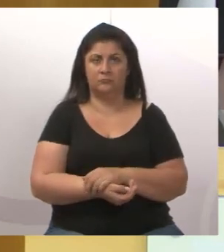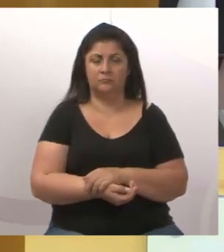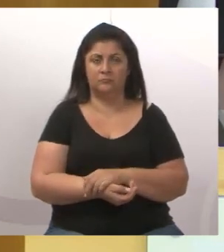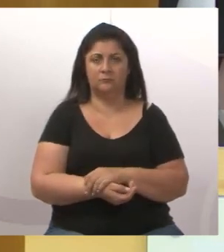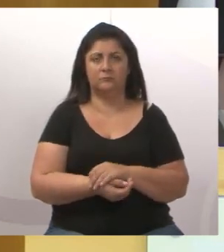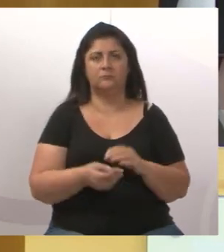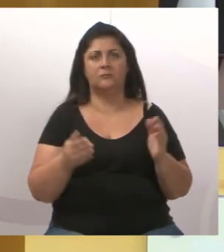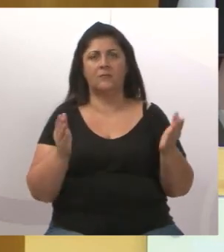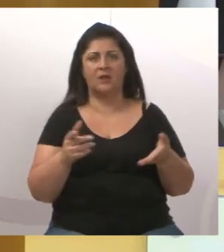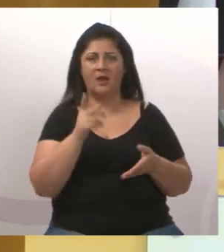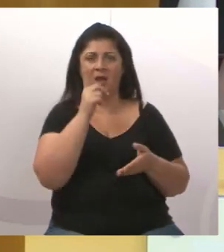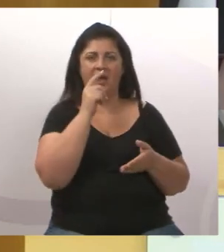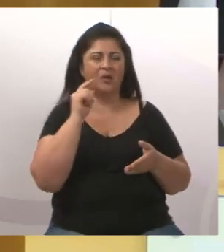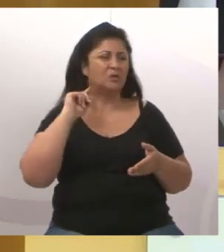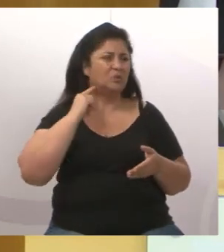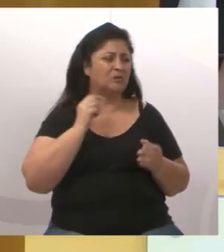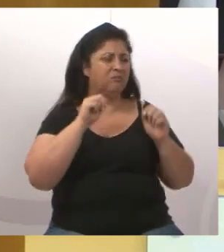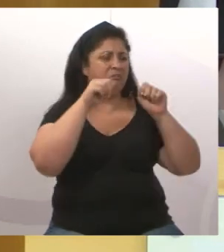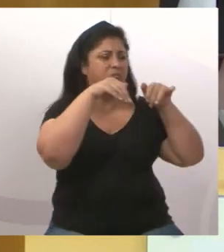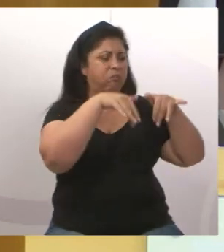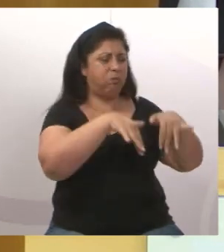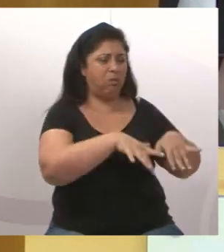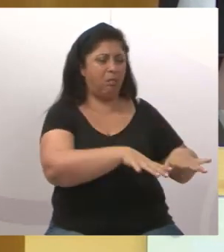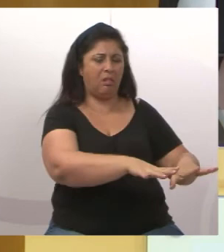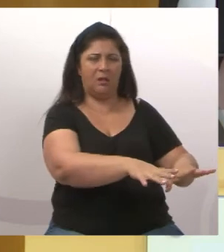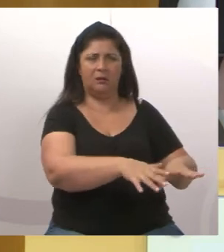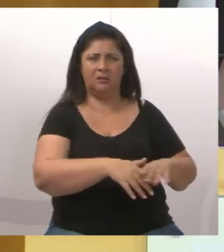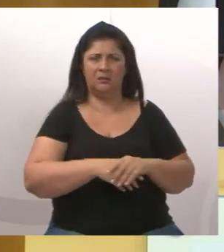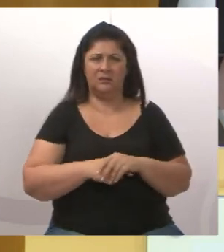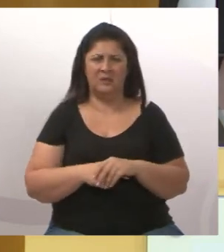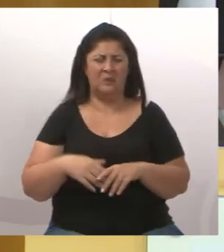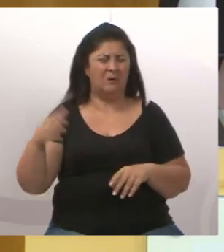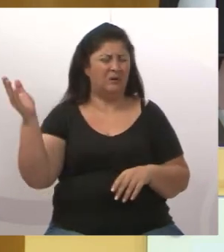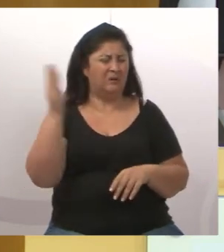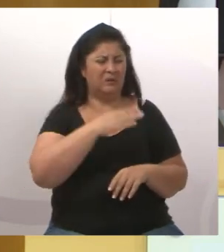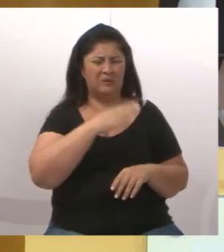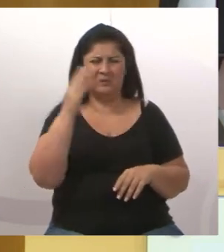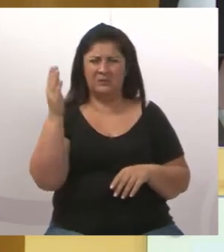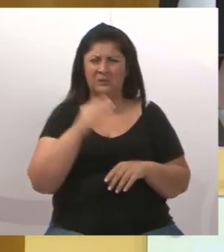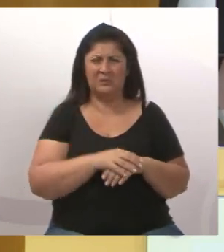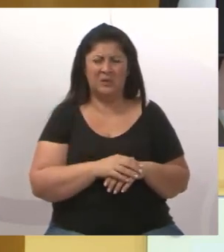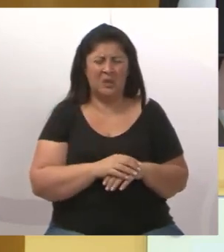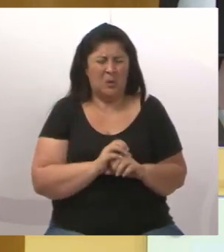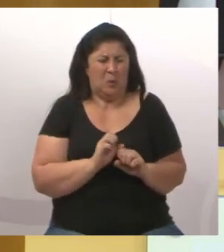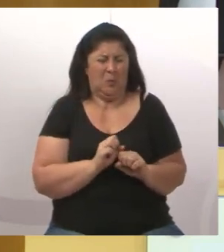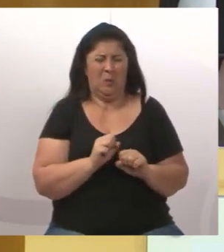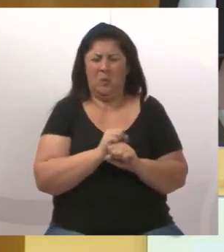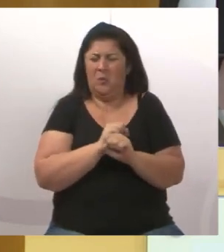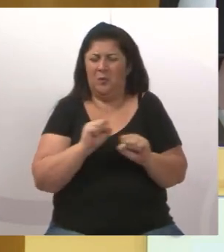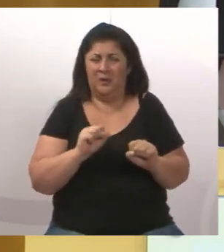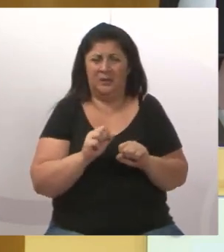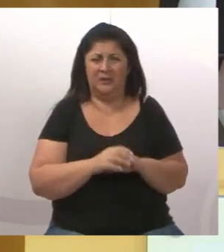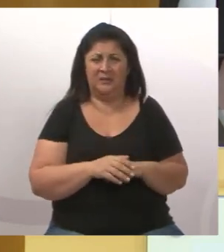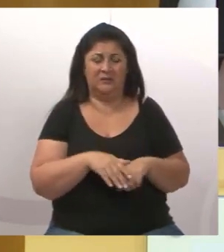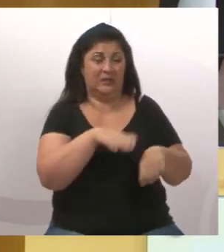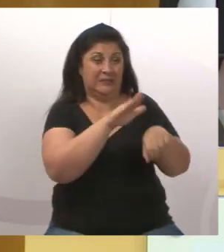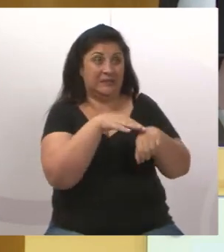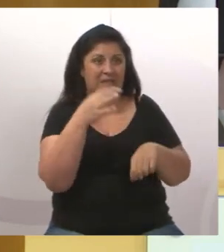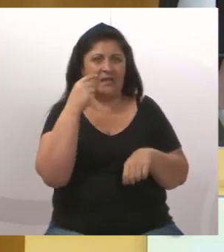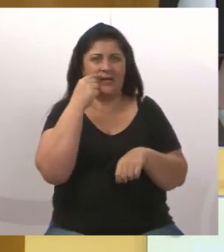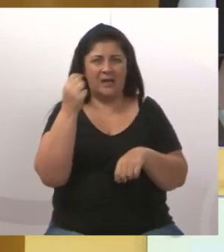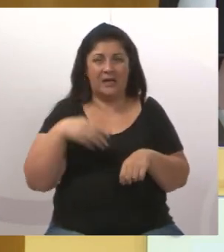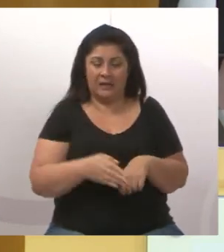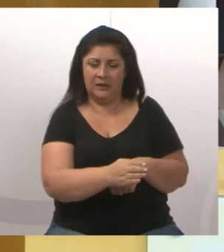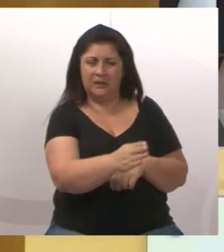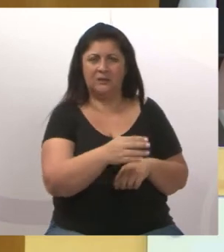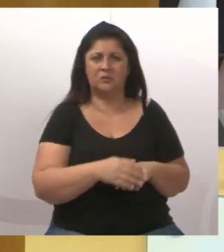Agora, o esgoto cai céu aberto lá na Diogo Fontes, uma fedentina, um cheiro horrível, chama rato, chama barata,